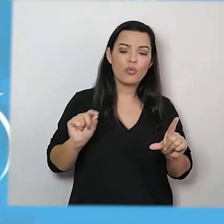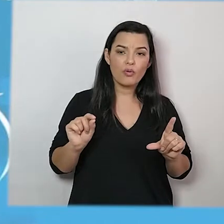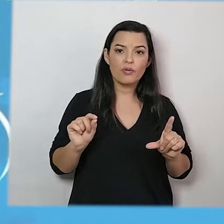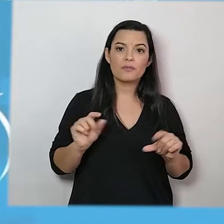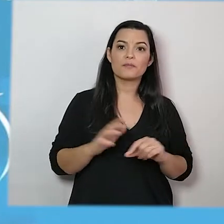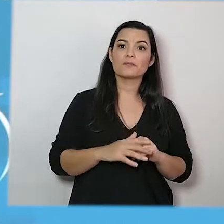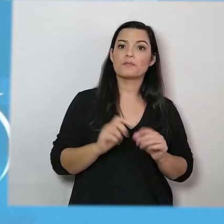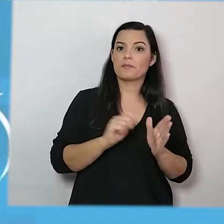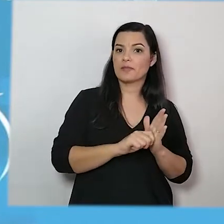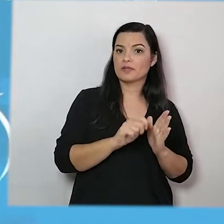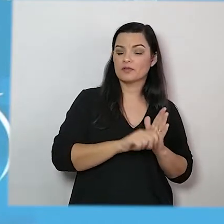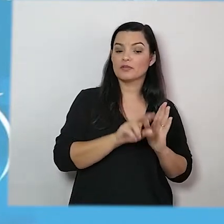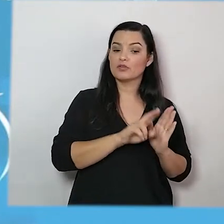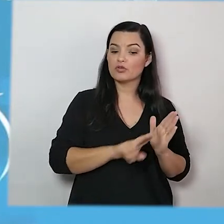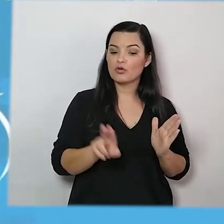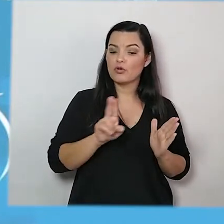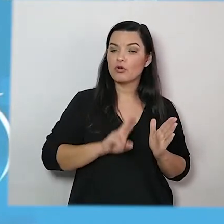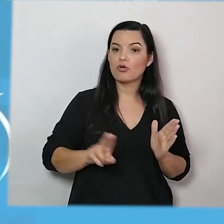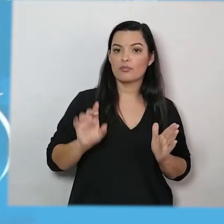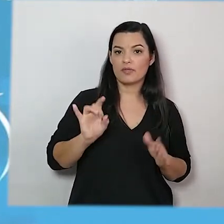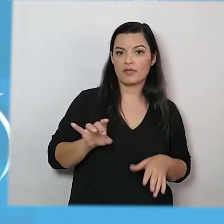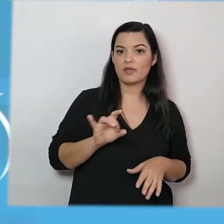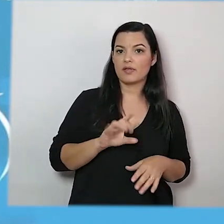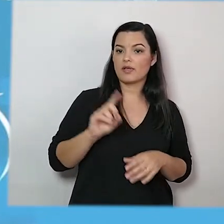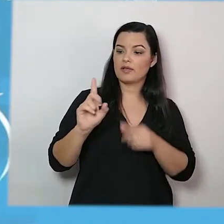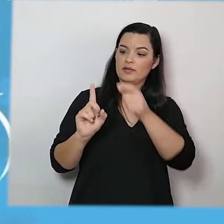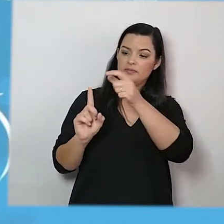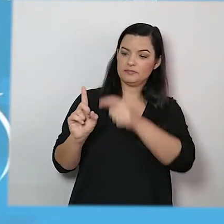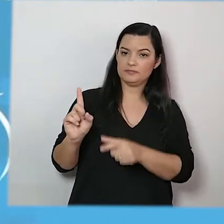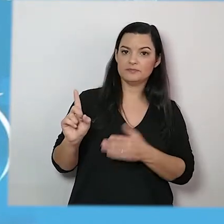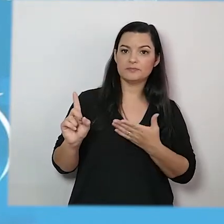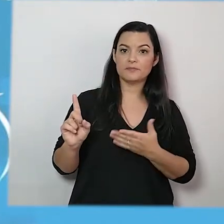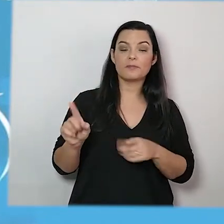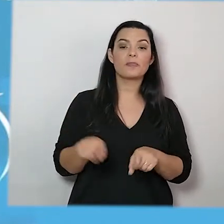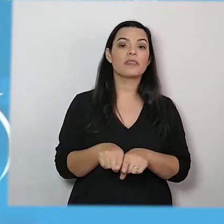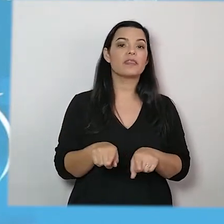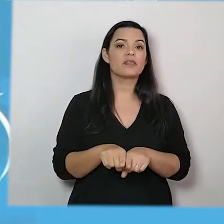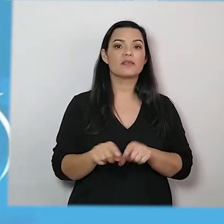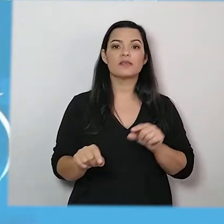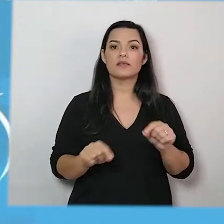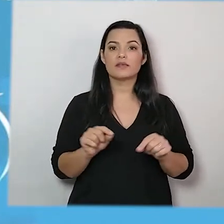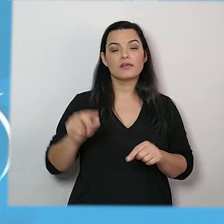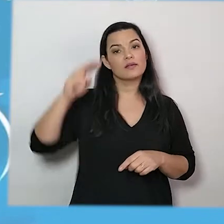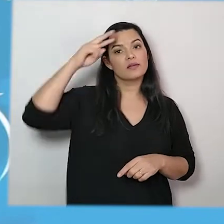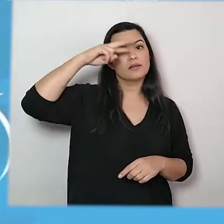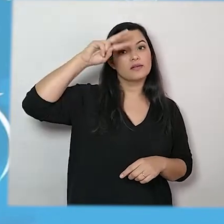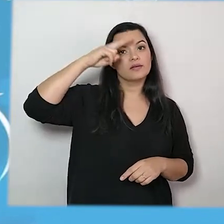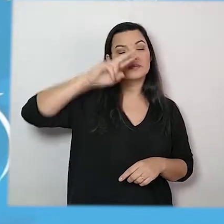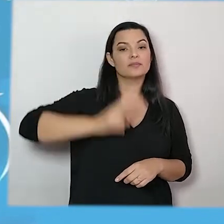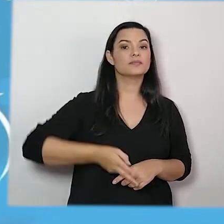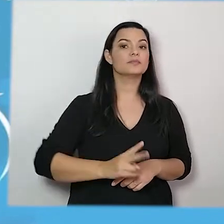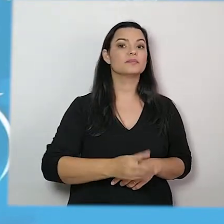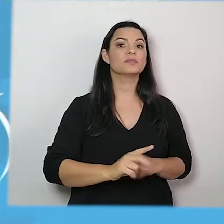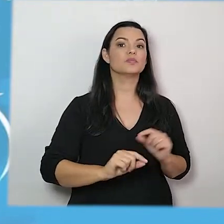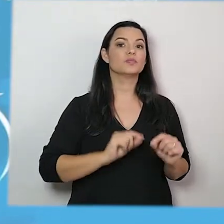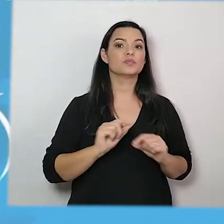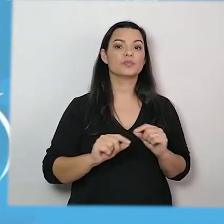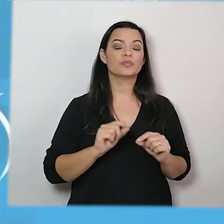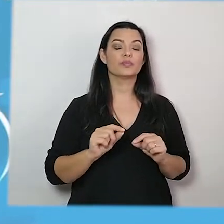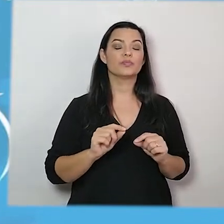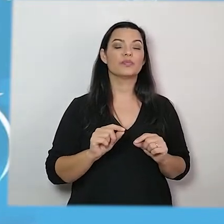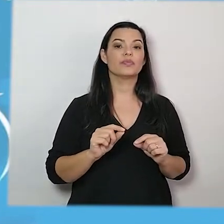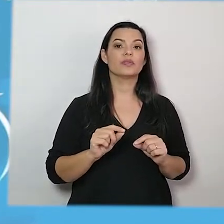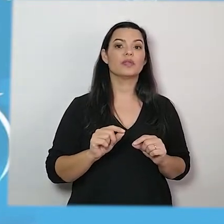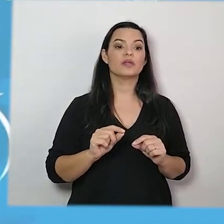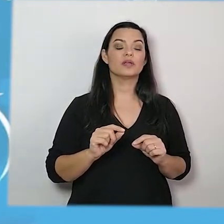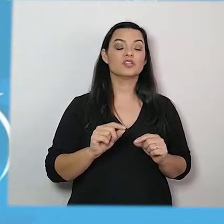o nome de cada personagem. E também sempre lembrar de retomar o